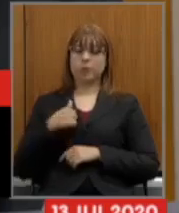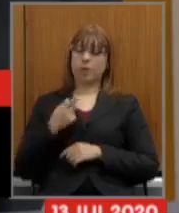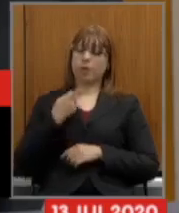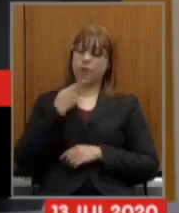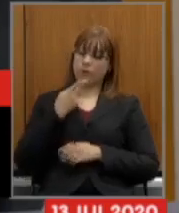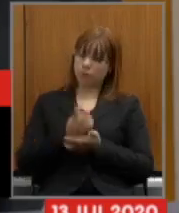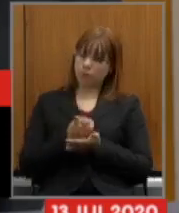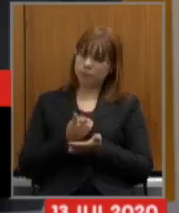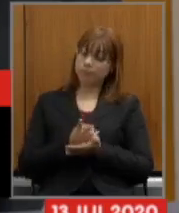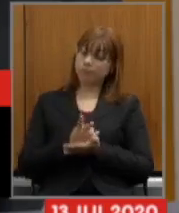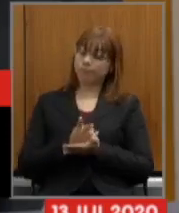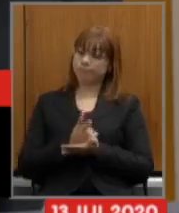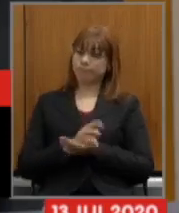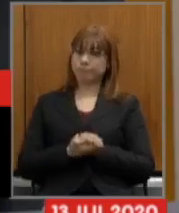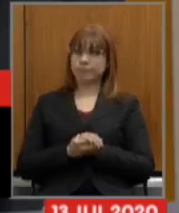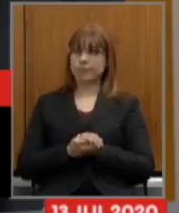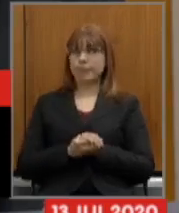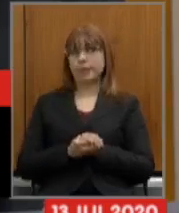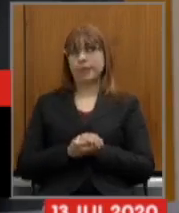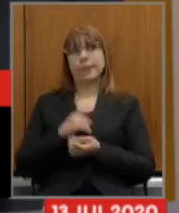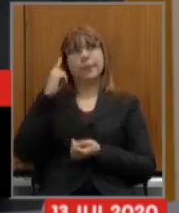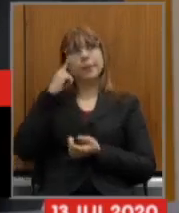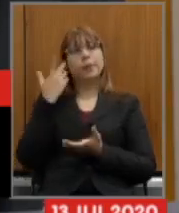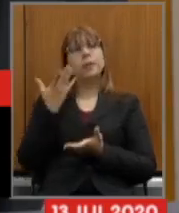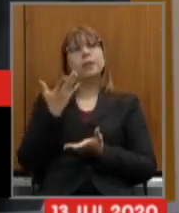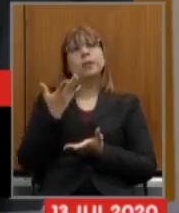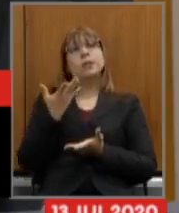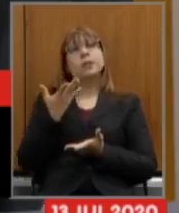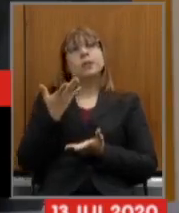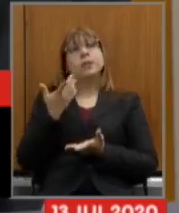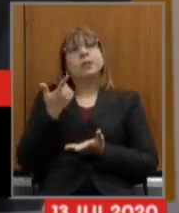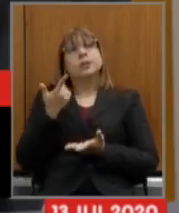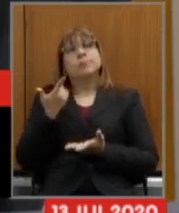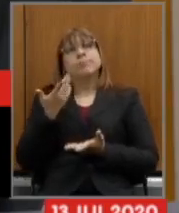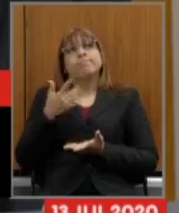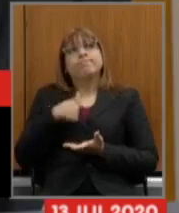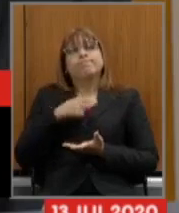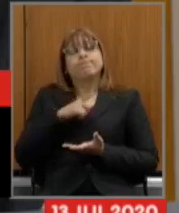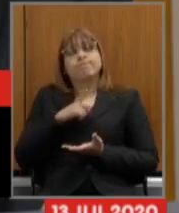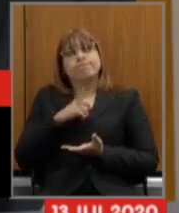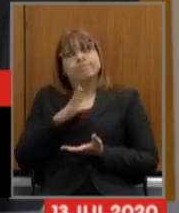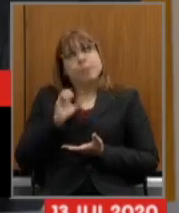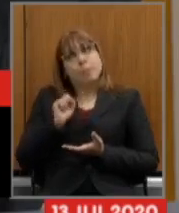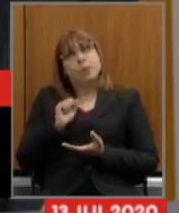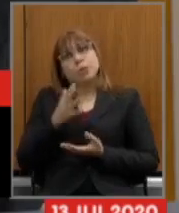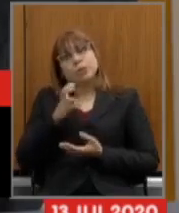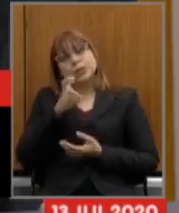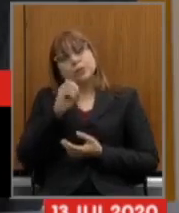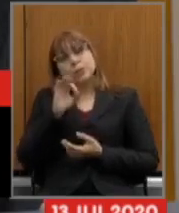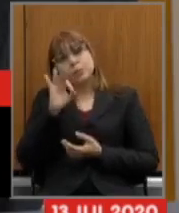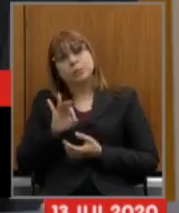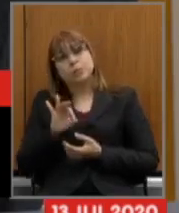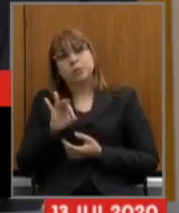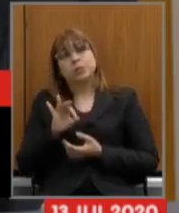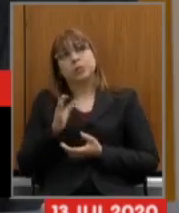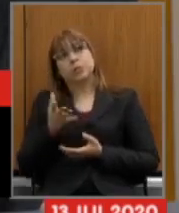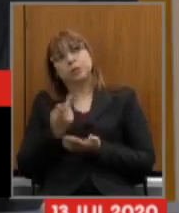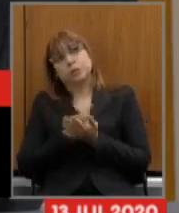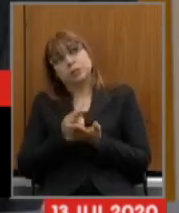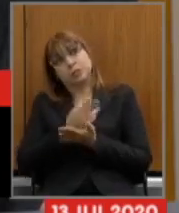vamos dizer que no fundo eu ainda tenho 50% de erro ainda assim sobram 10 bilhões